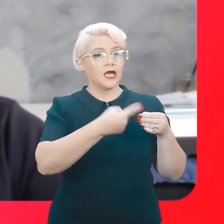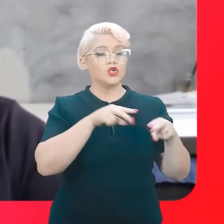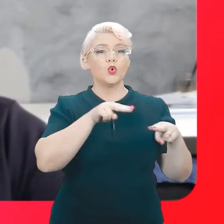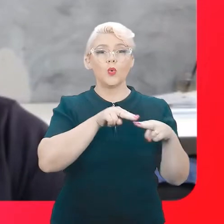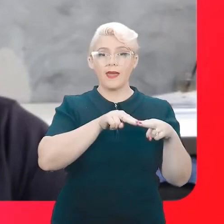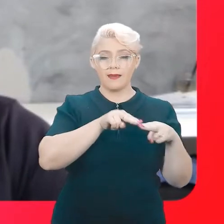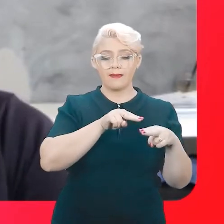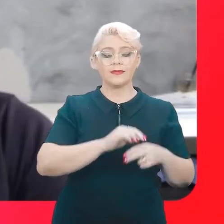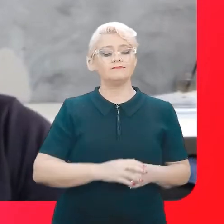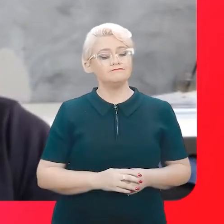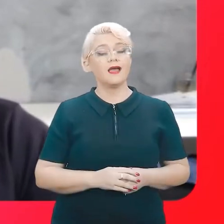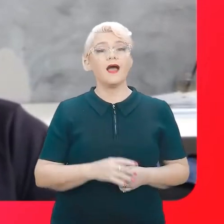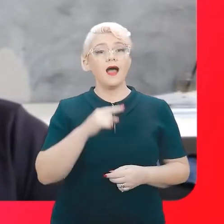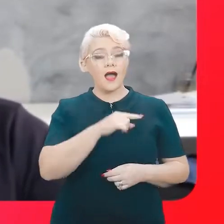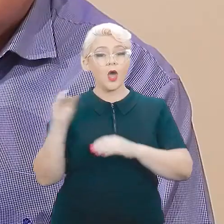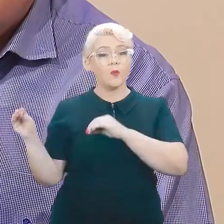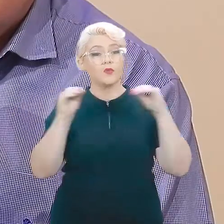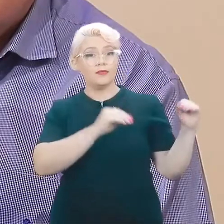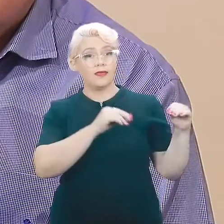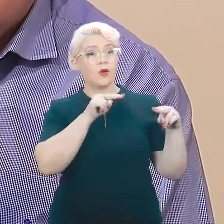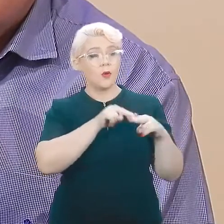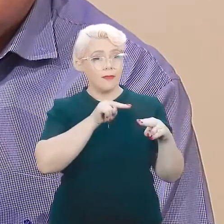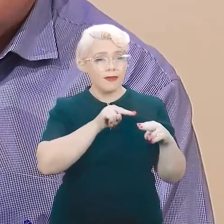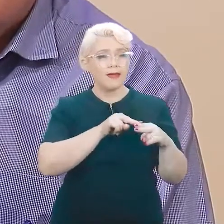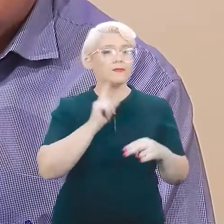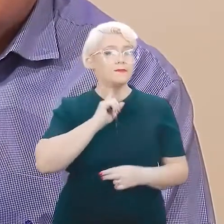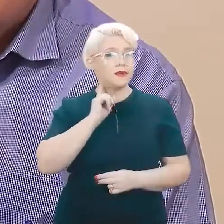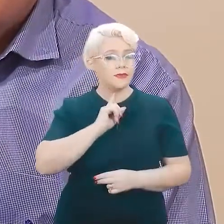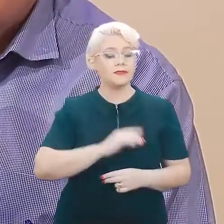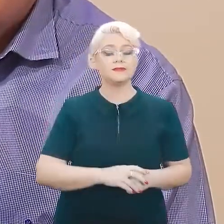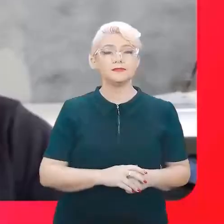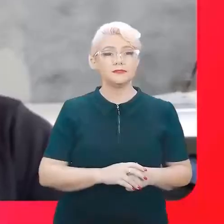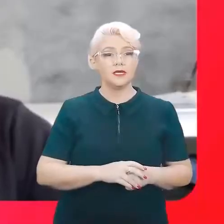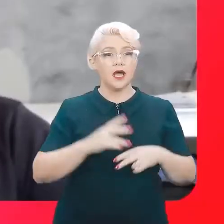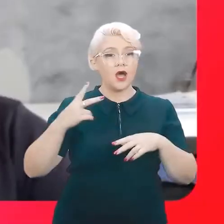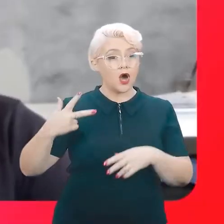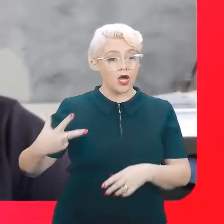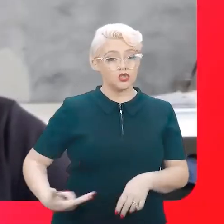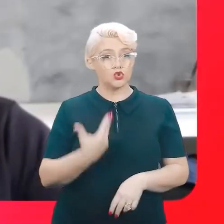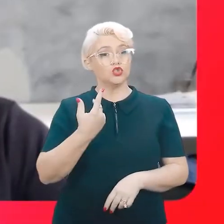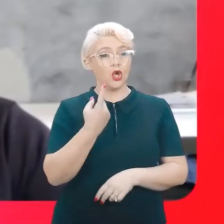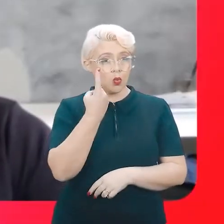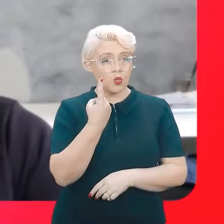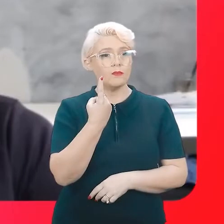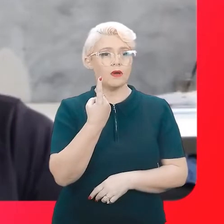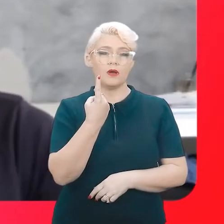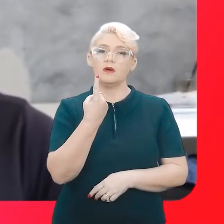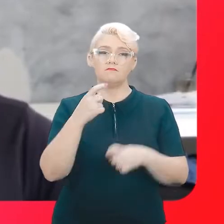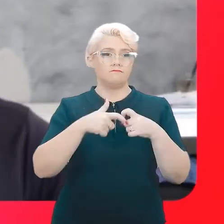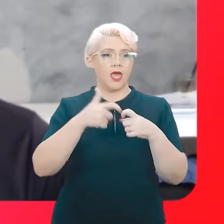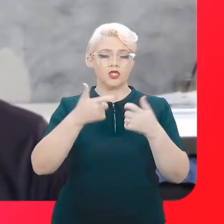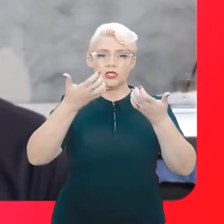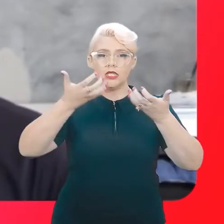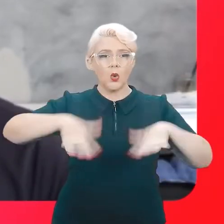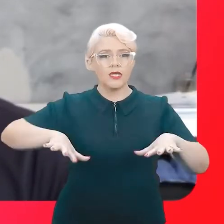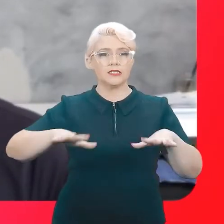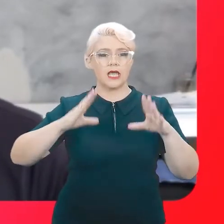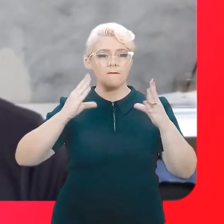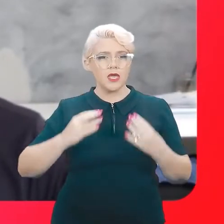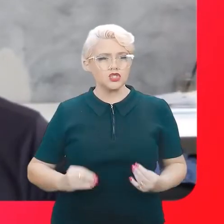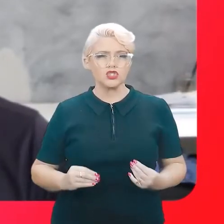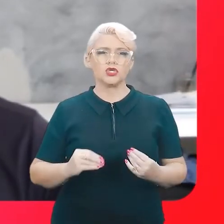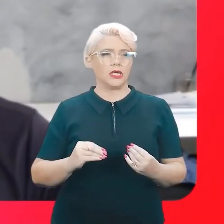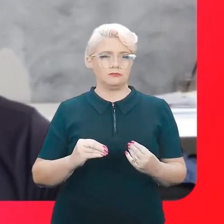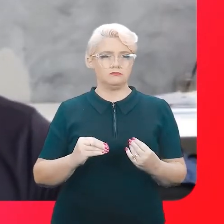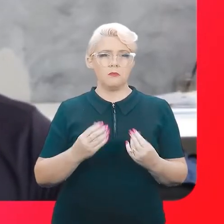E fui para Uberaba, fiz uma cirurgia só. Meu médico não quis mexer em